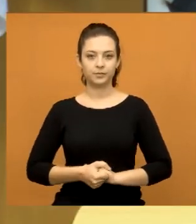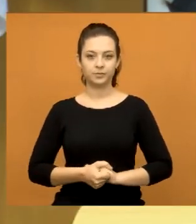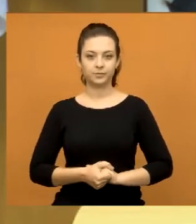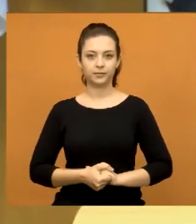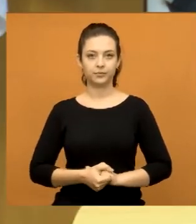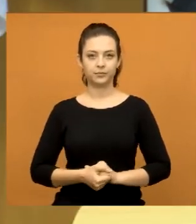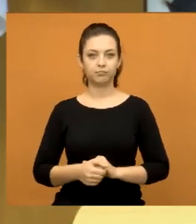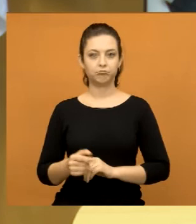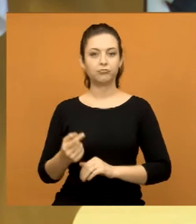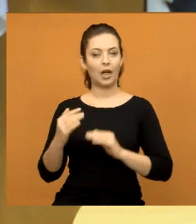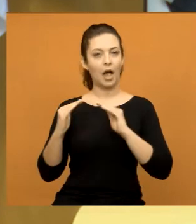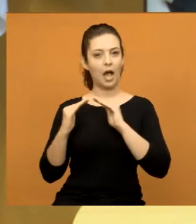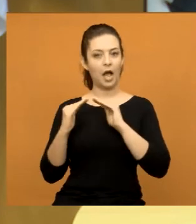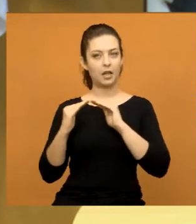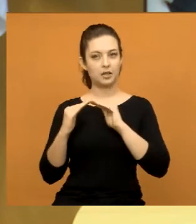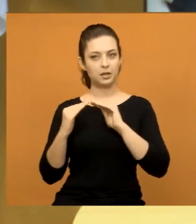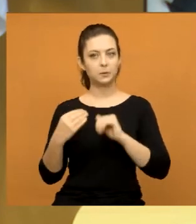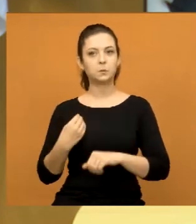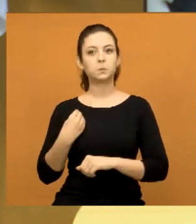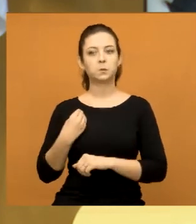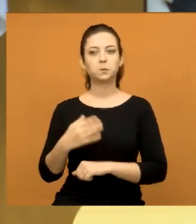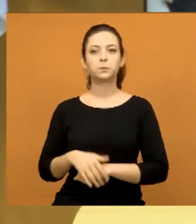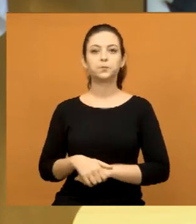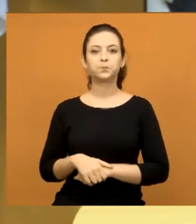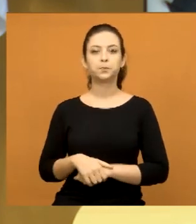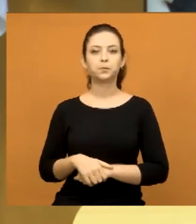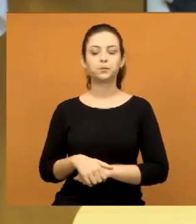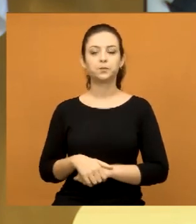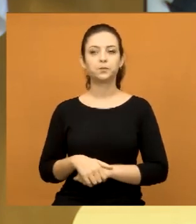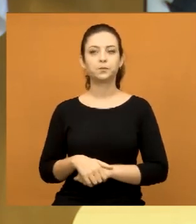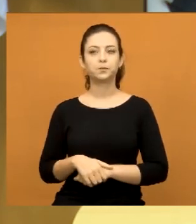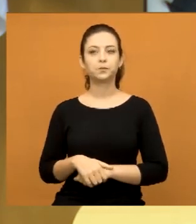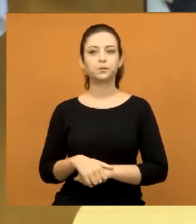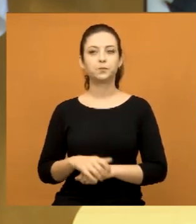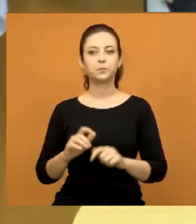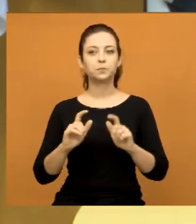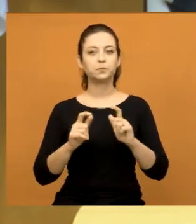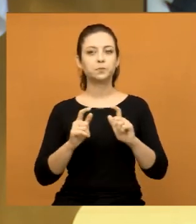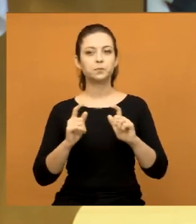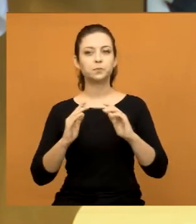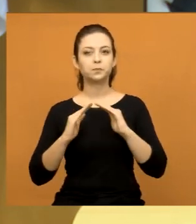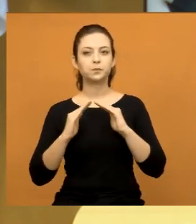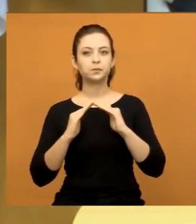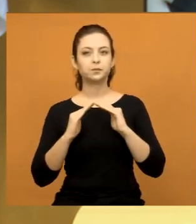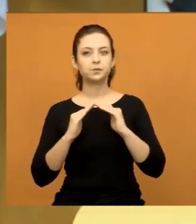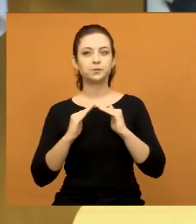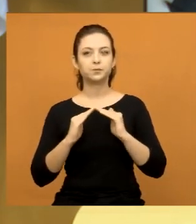Eu estava em casa, saí do Arrinões daqui, estava em casa.